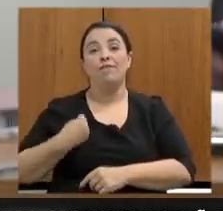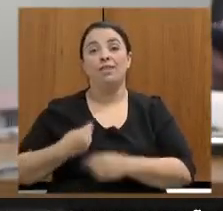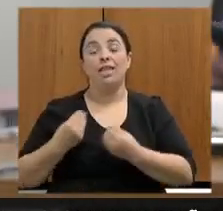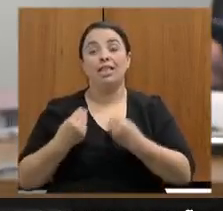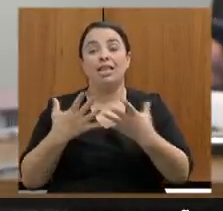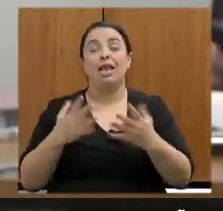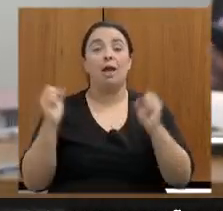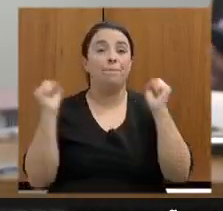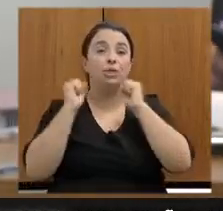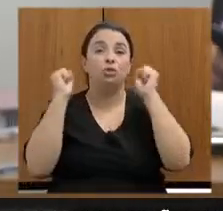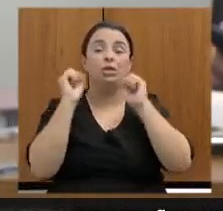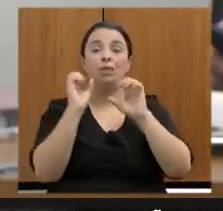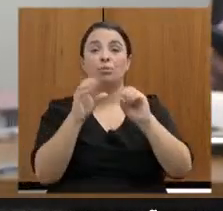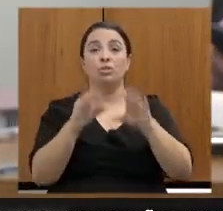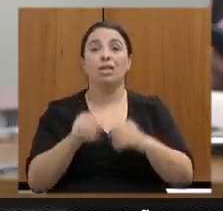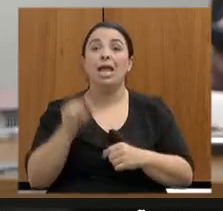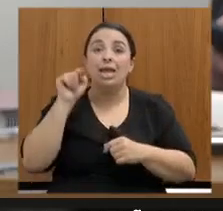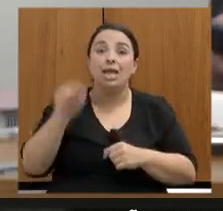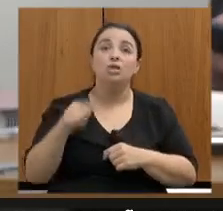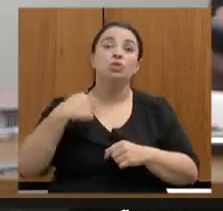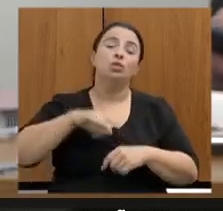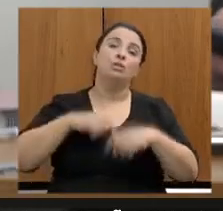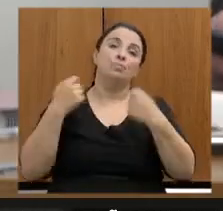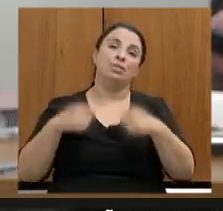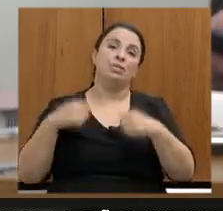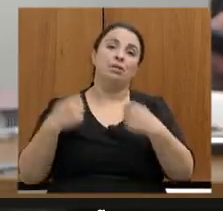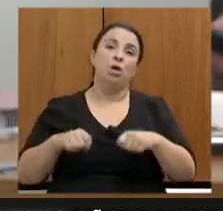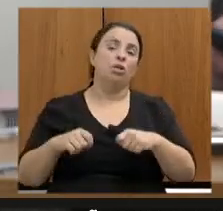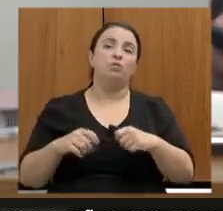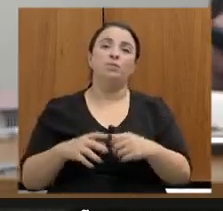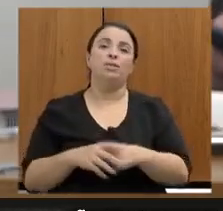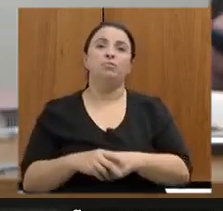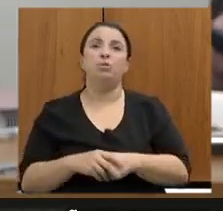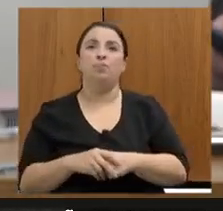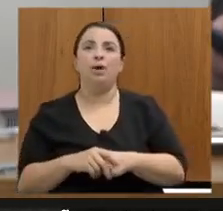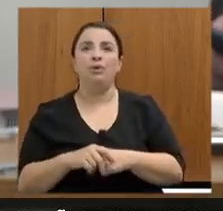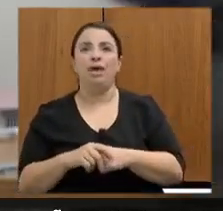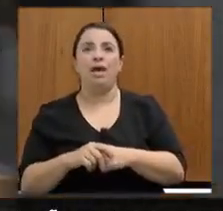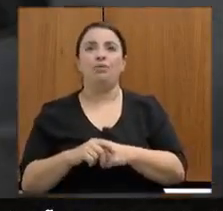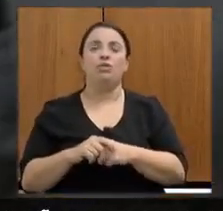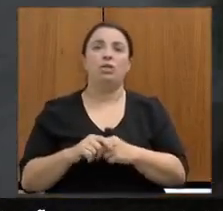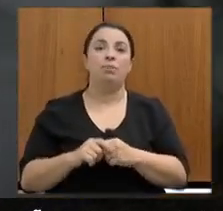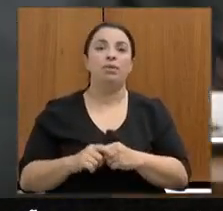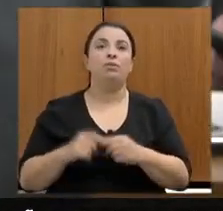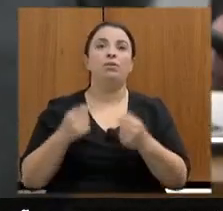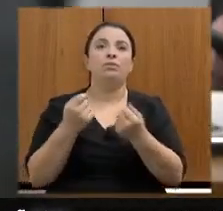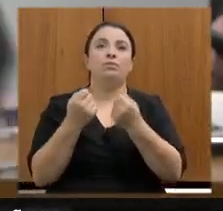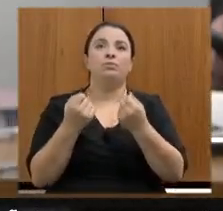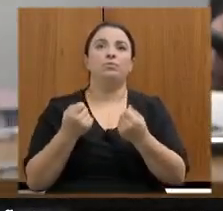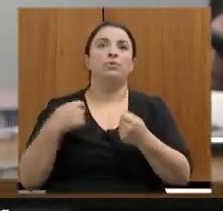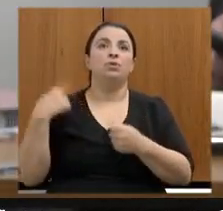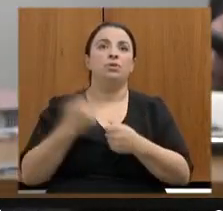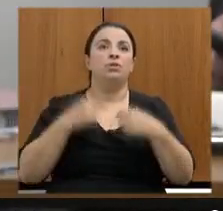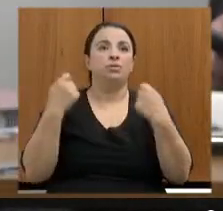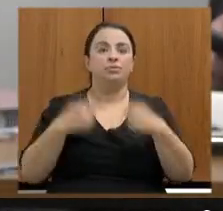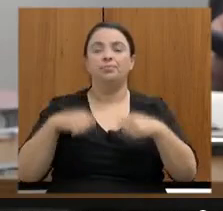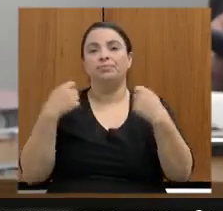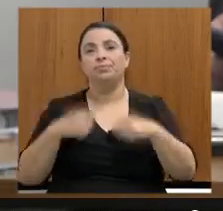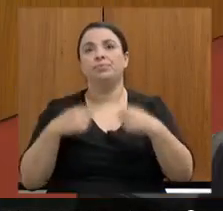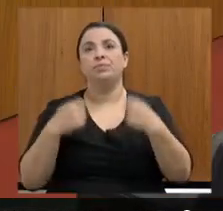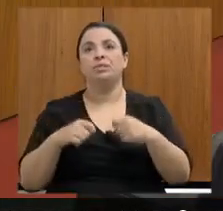ensinar. E é isso que a gente precisa. A gente precisa de focar na melhor... Presidente,